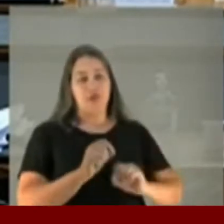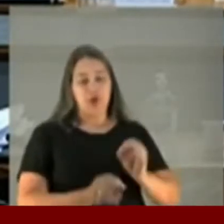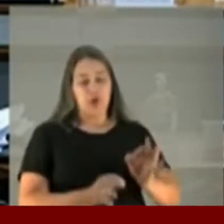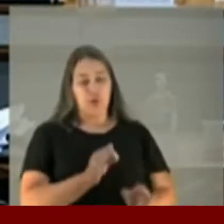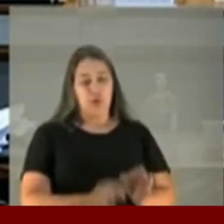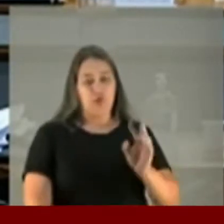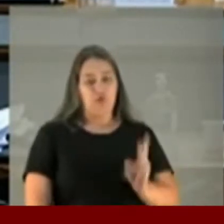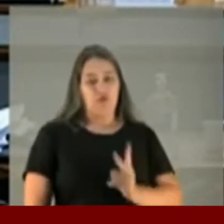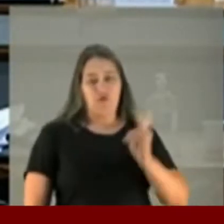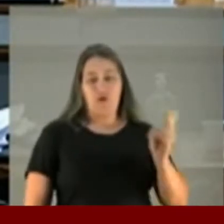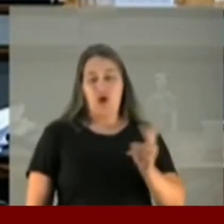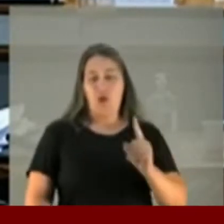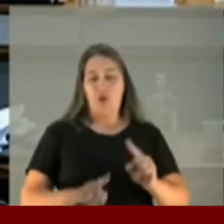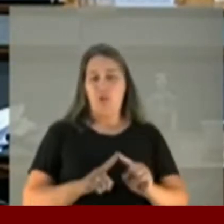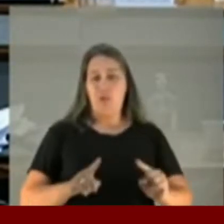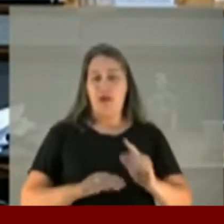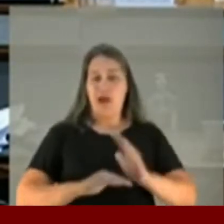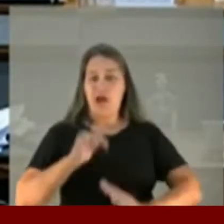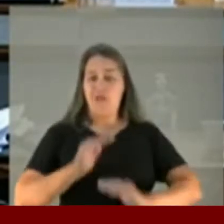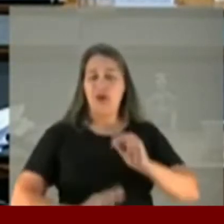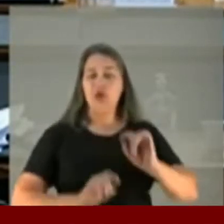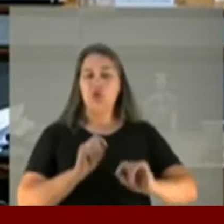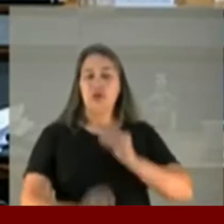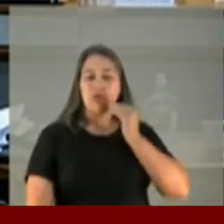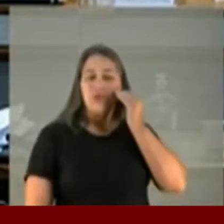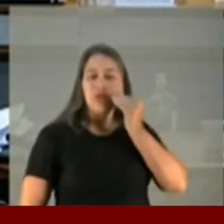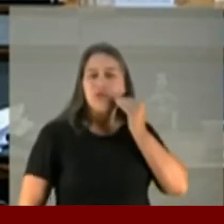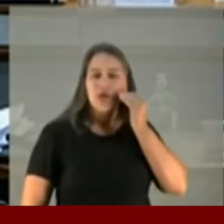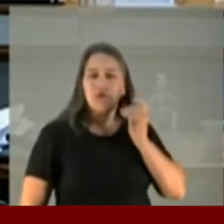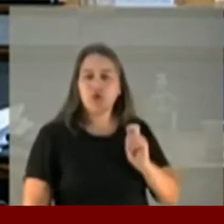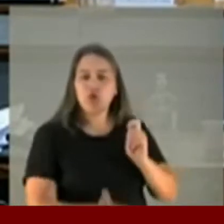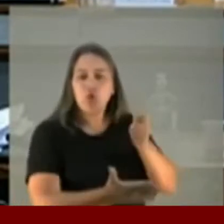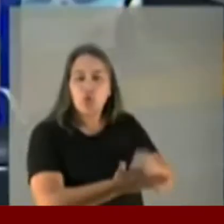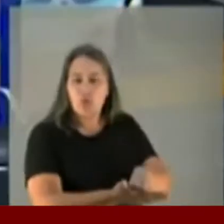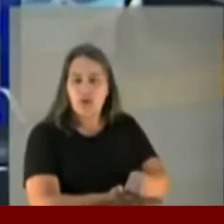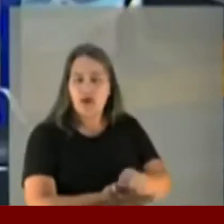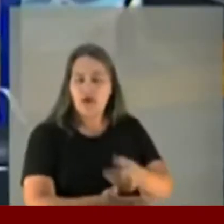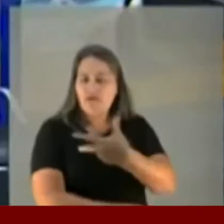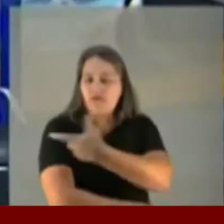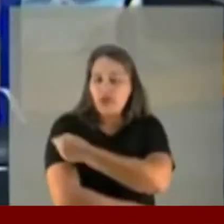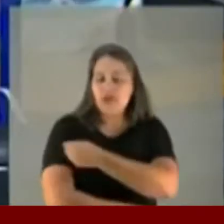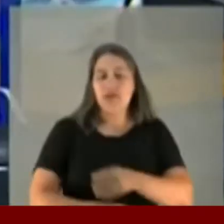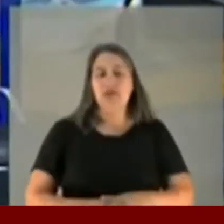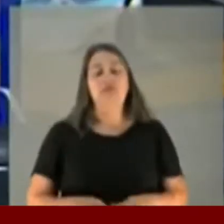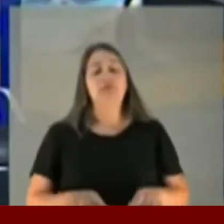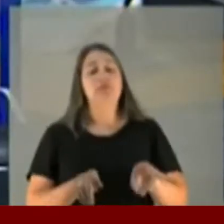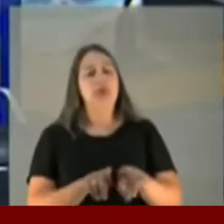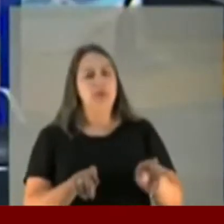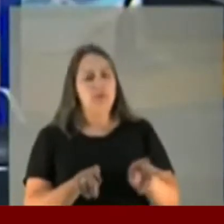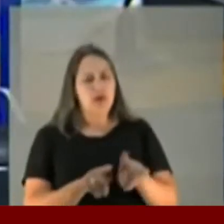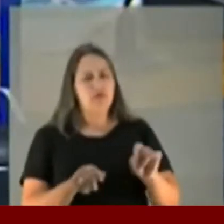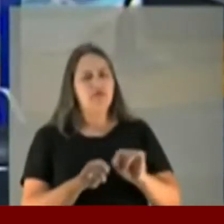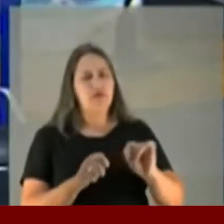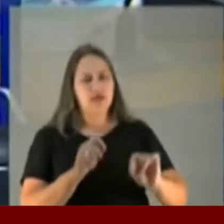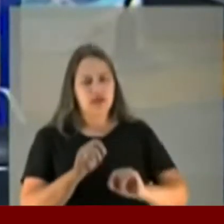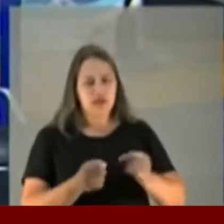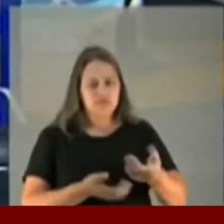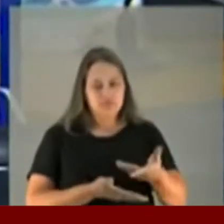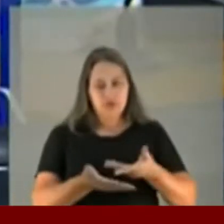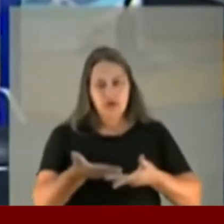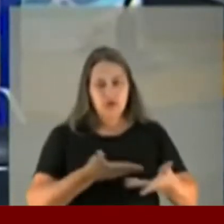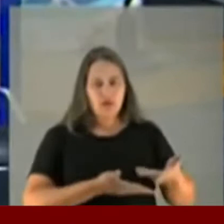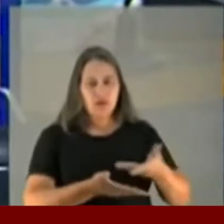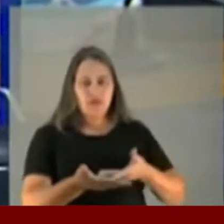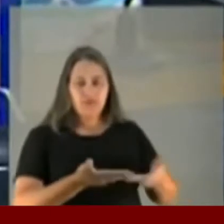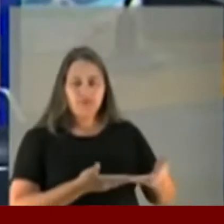mas a prática era na tentativa de aquisição de vacinas. Ele também estava fazendo mediação? A princípio com